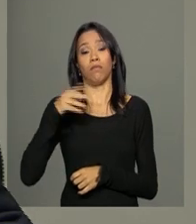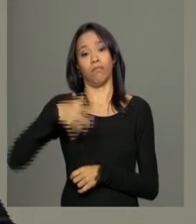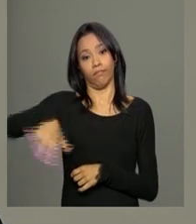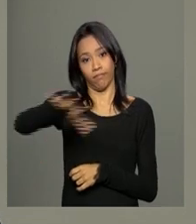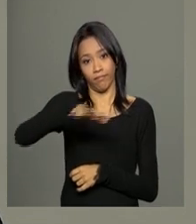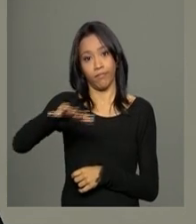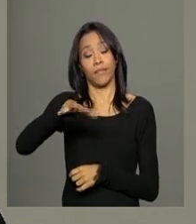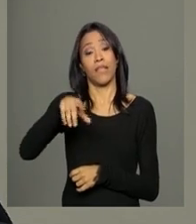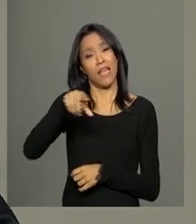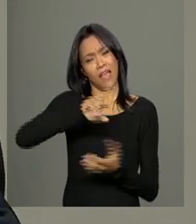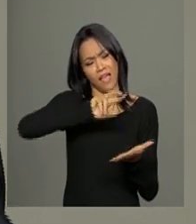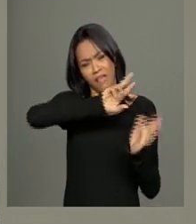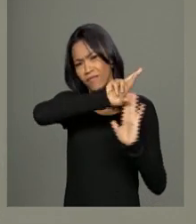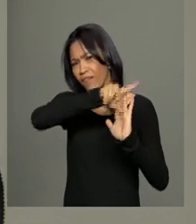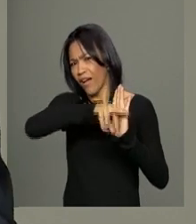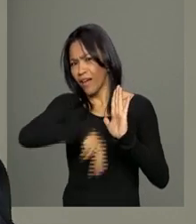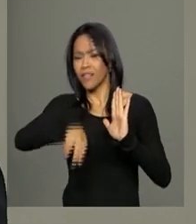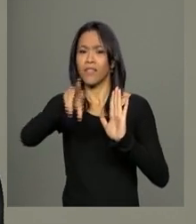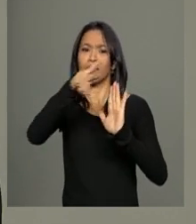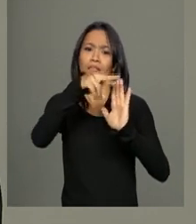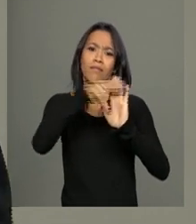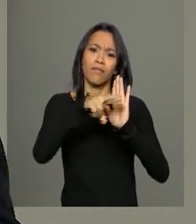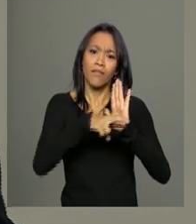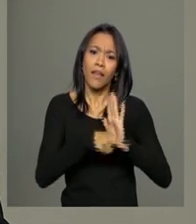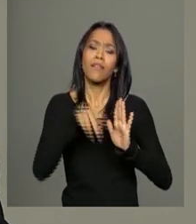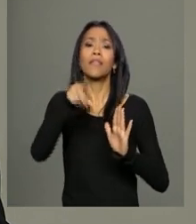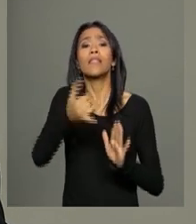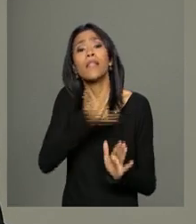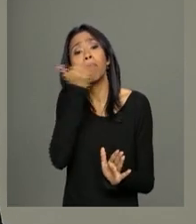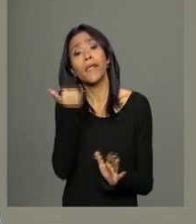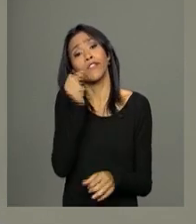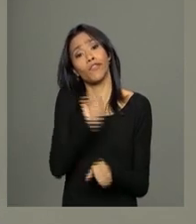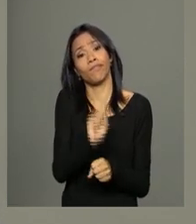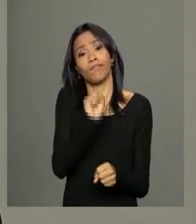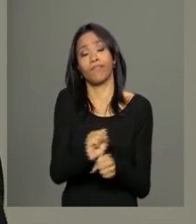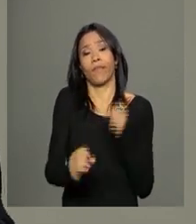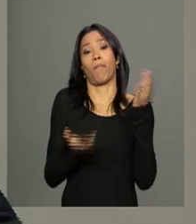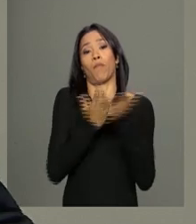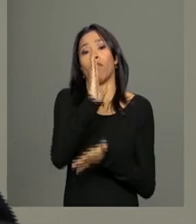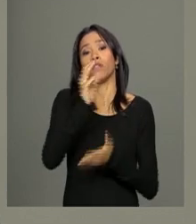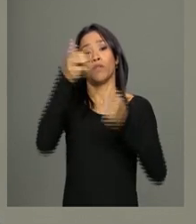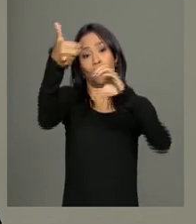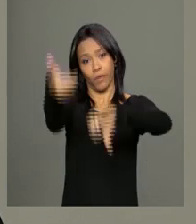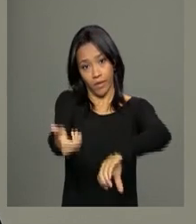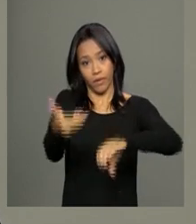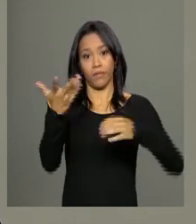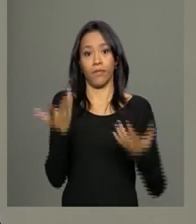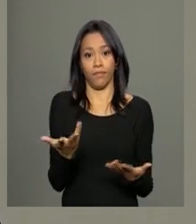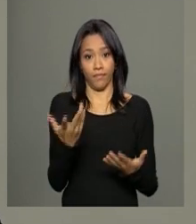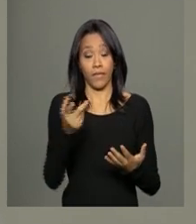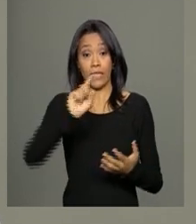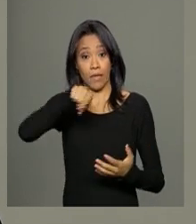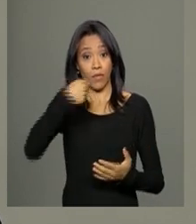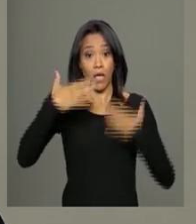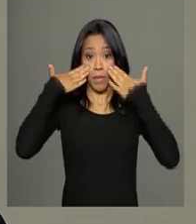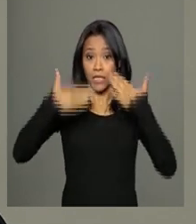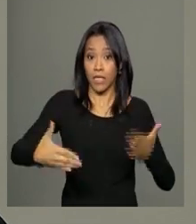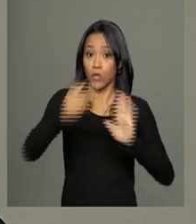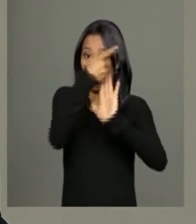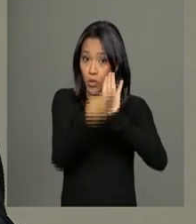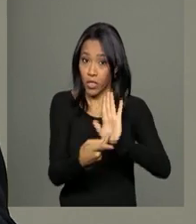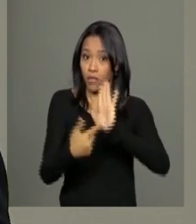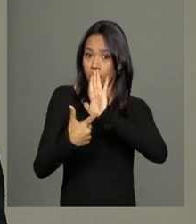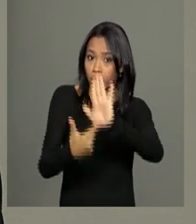Todas essas medidas integram um projeto de lei que depende de aprovação no Congresso Nacional. Durante a apresentação do projeto, o